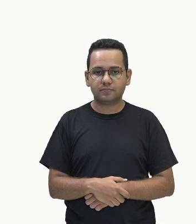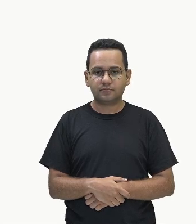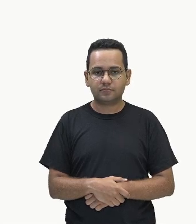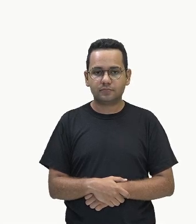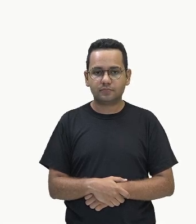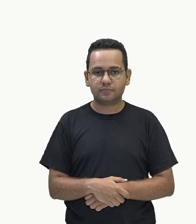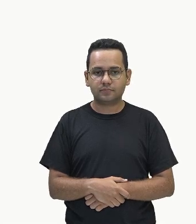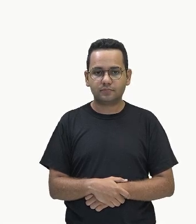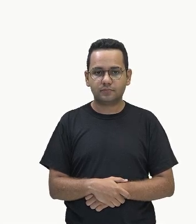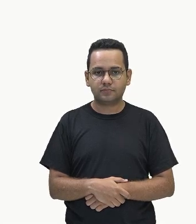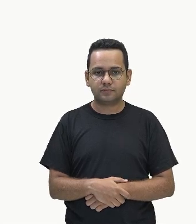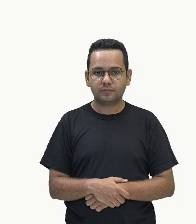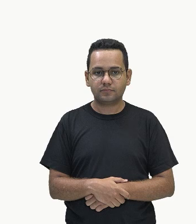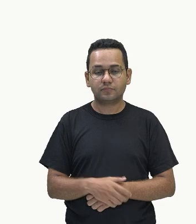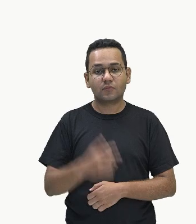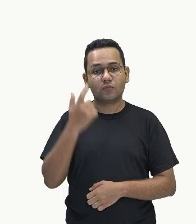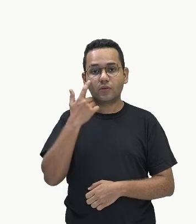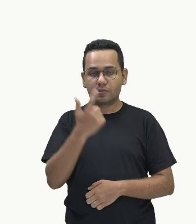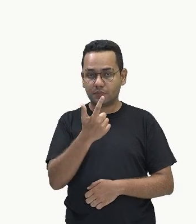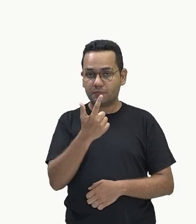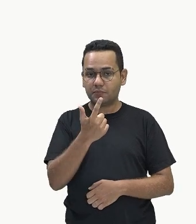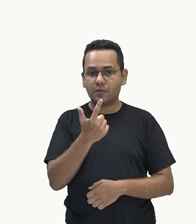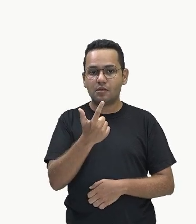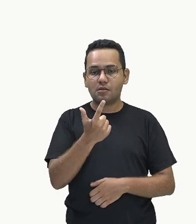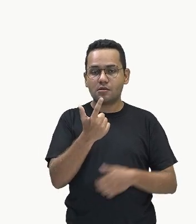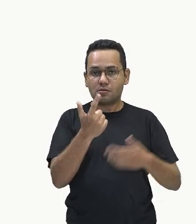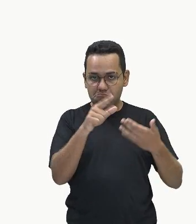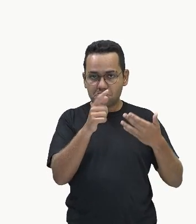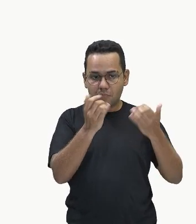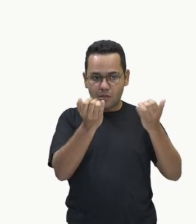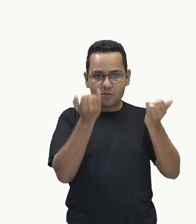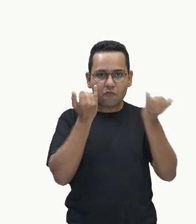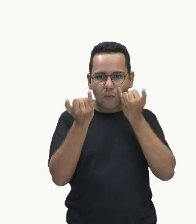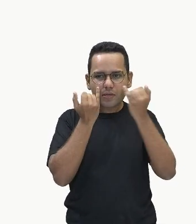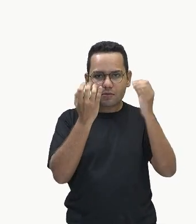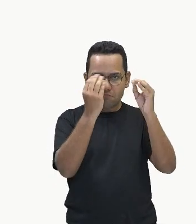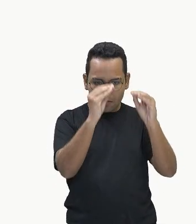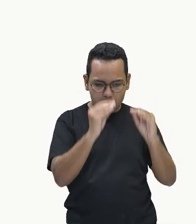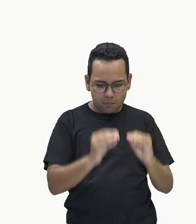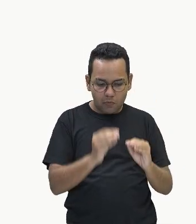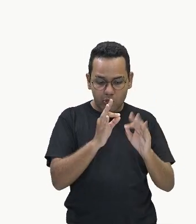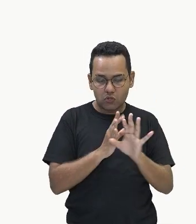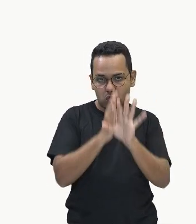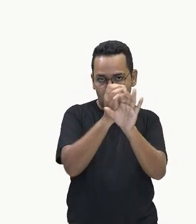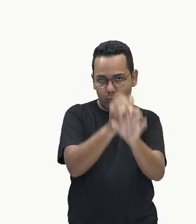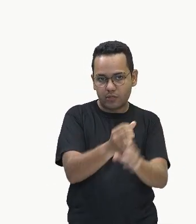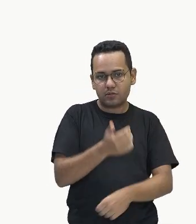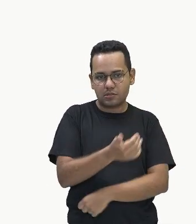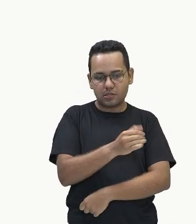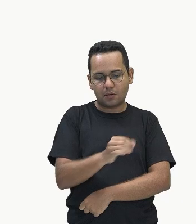tá? ela vai dar um total de 100%.